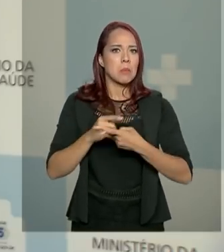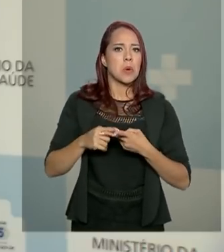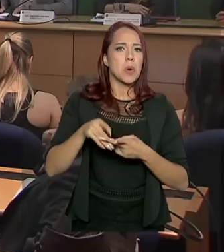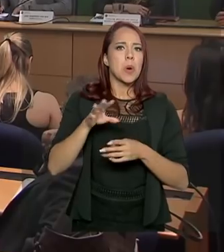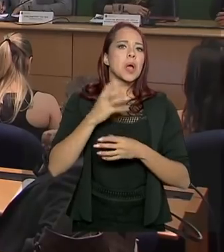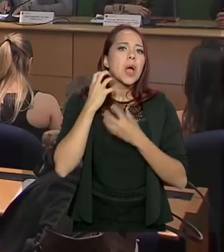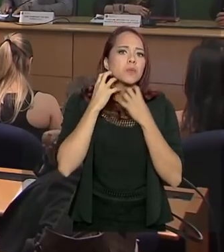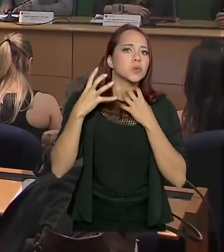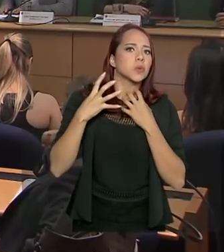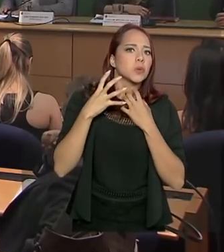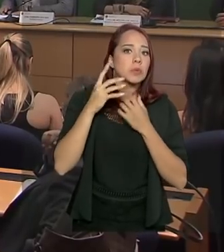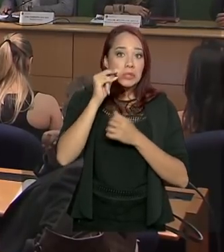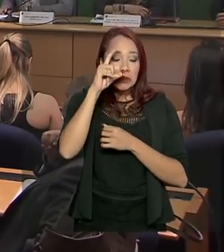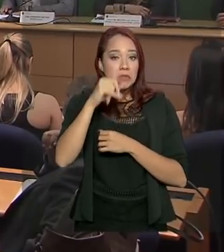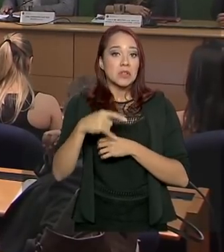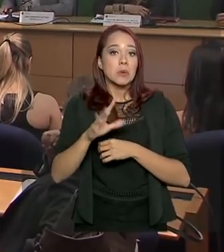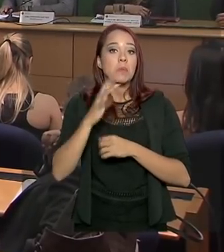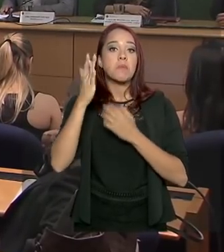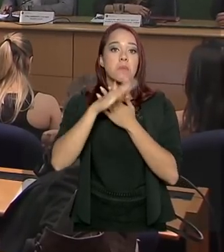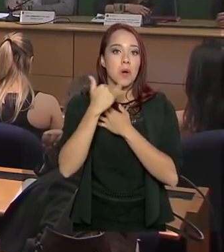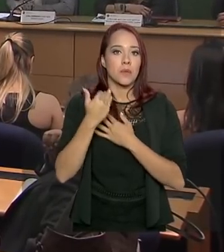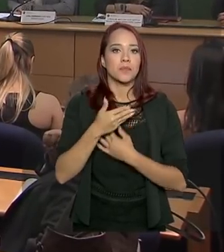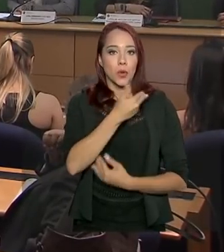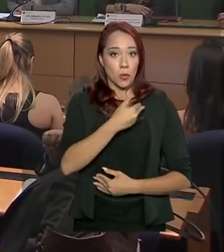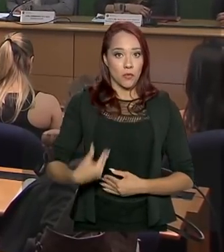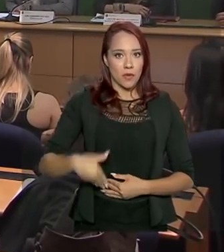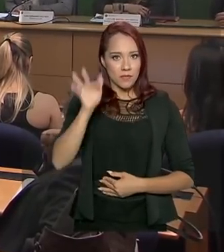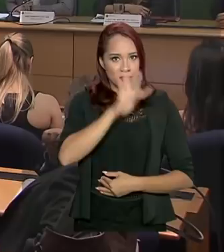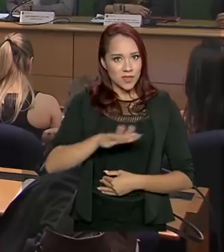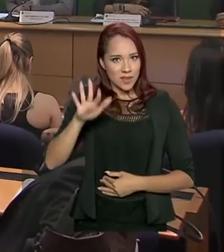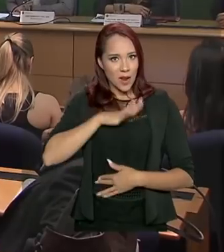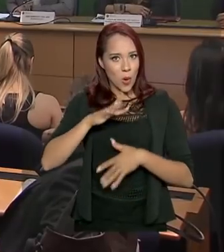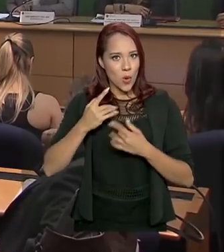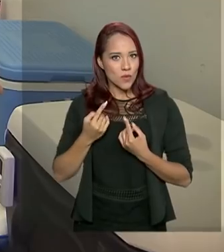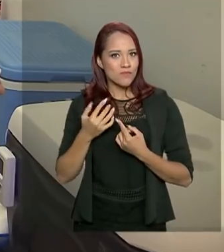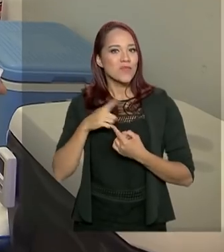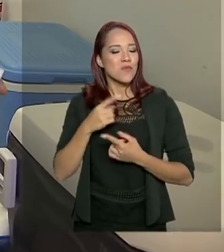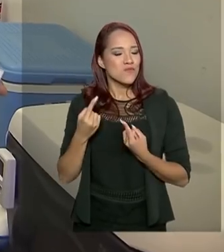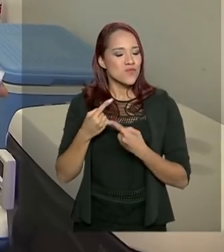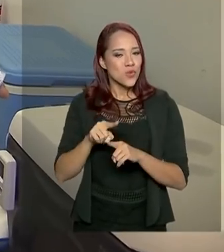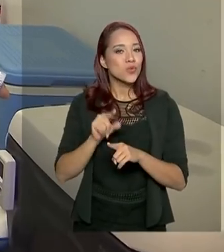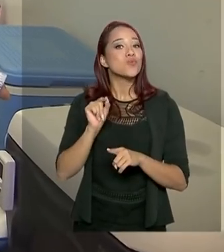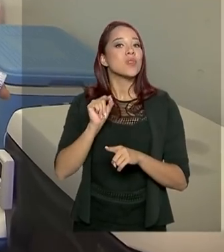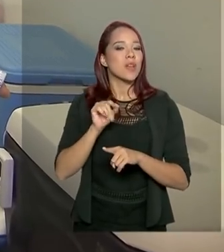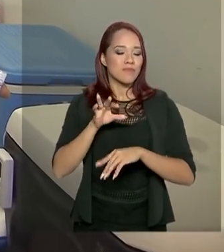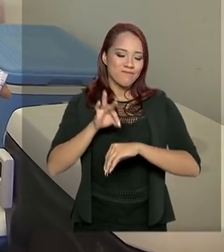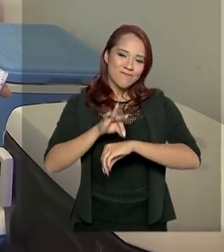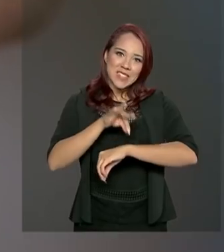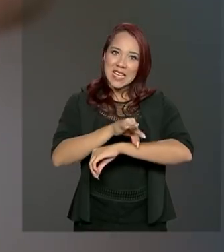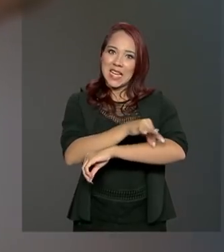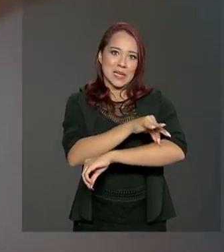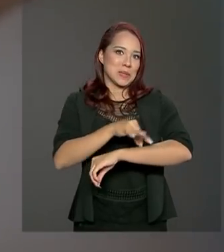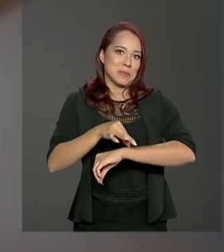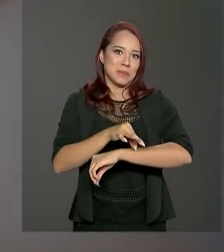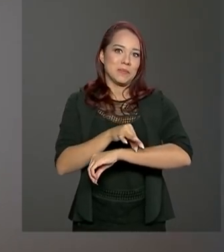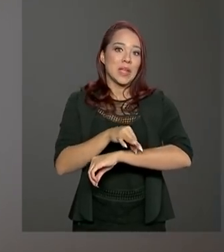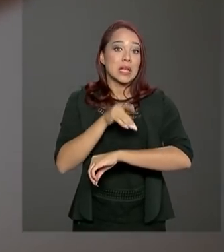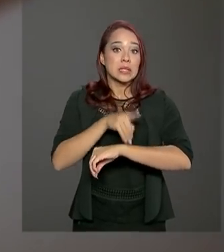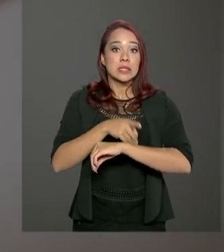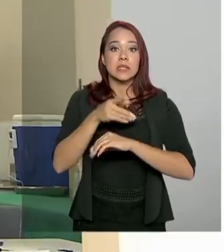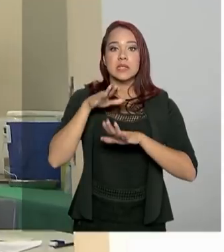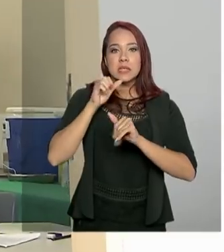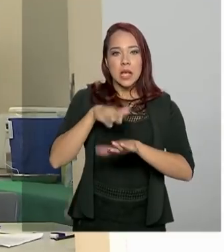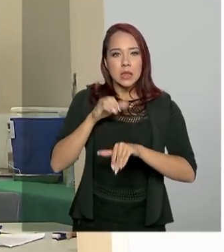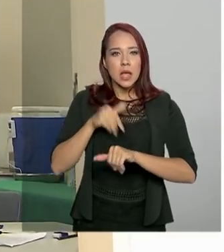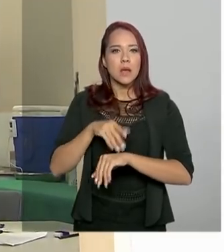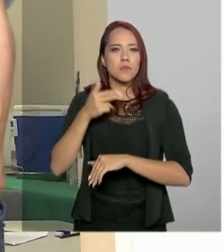leva à morte. Em 2019, o governo federal entrou na luta contra um velho inimigo, o sarampo. De setembro a novembro,